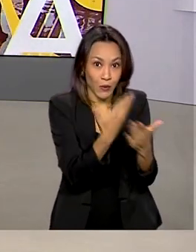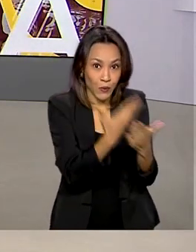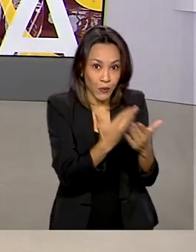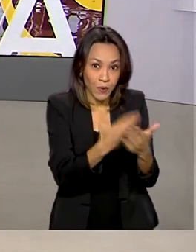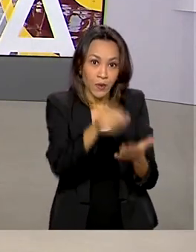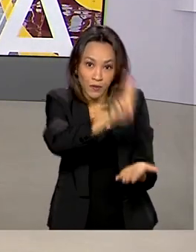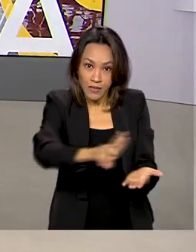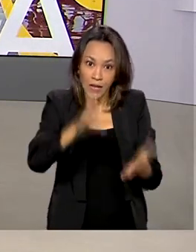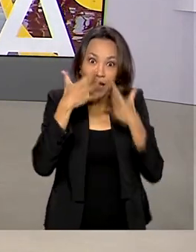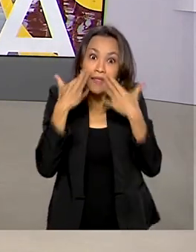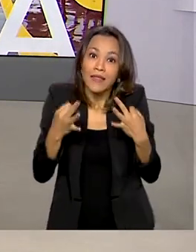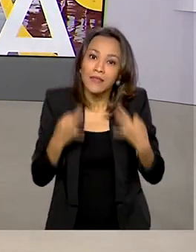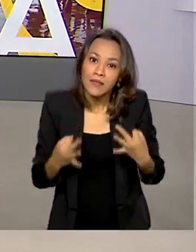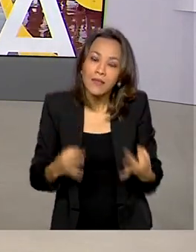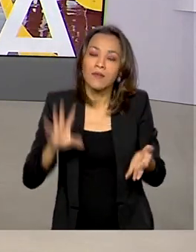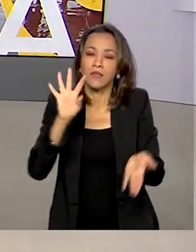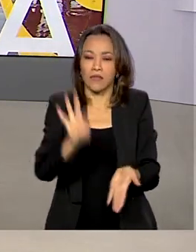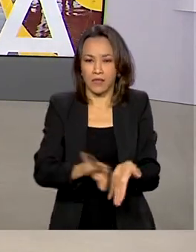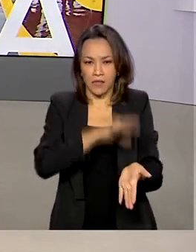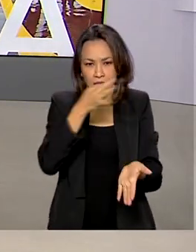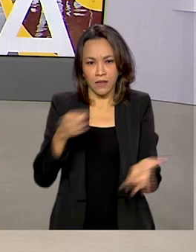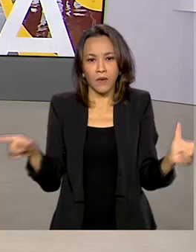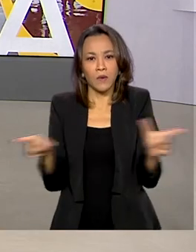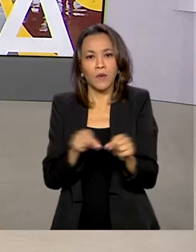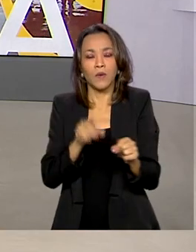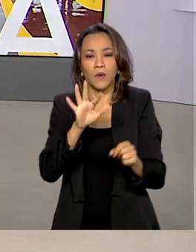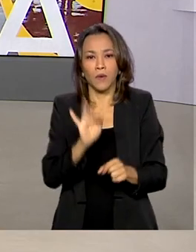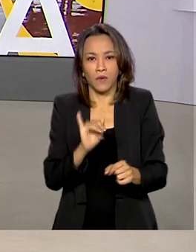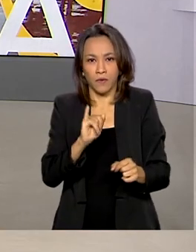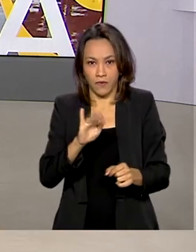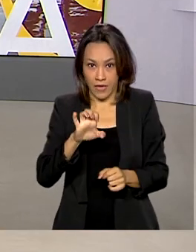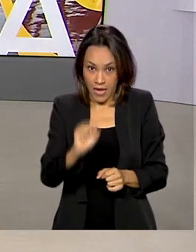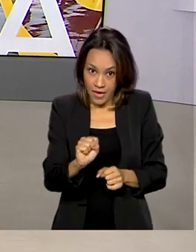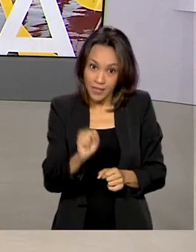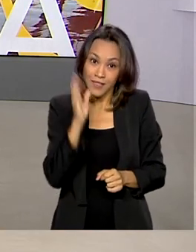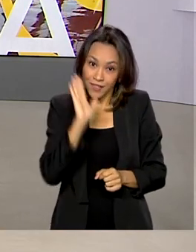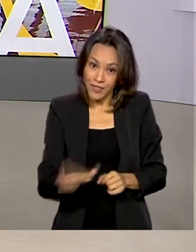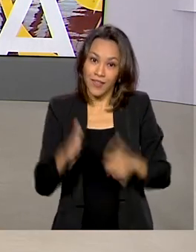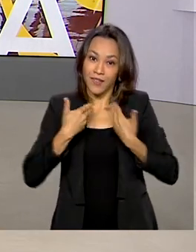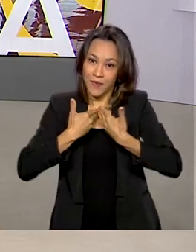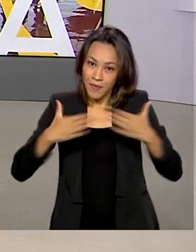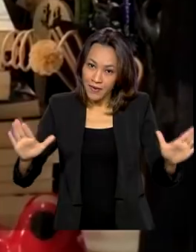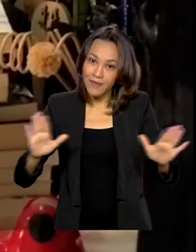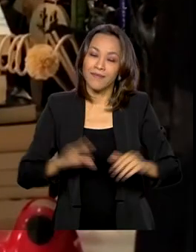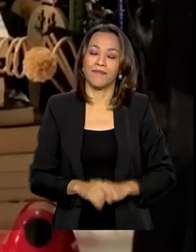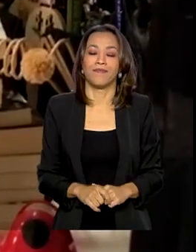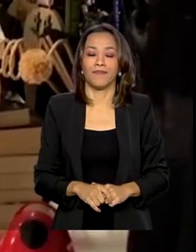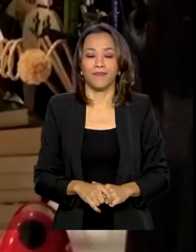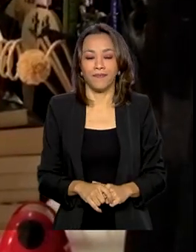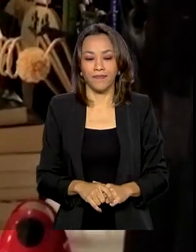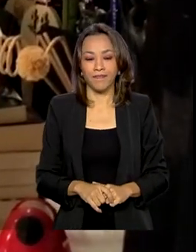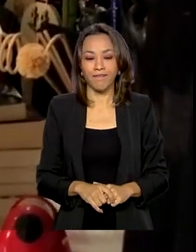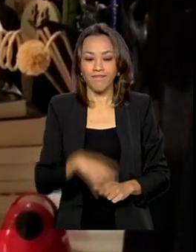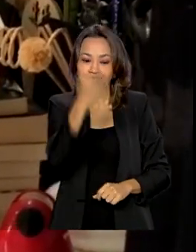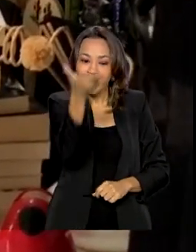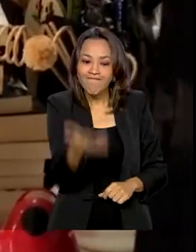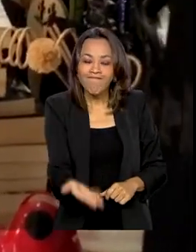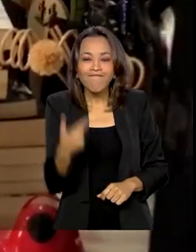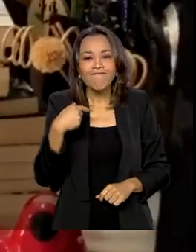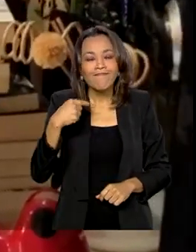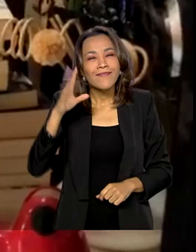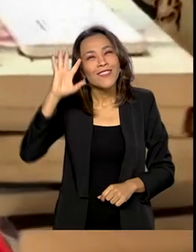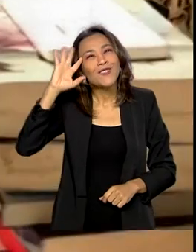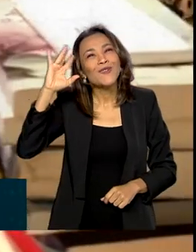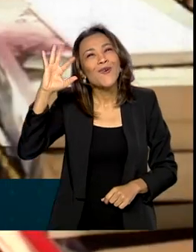As inscrições para a primeira edição do FIES de 2021 já estão abertas. A realização de um